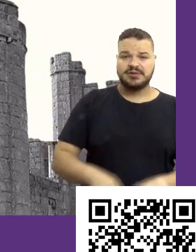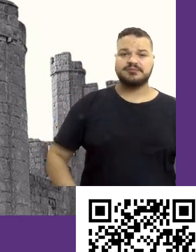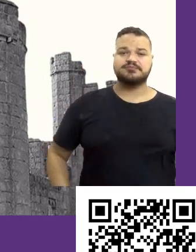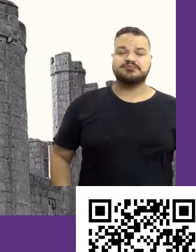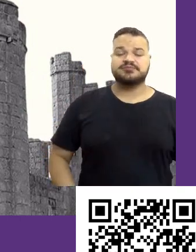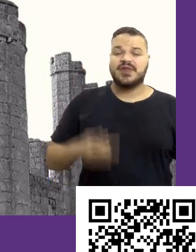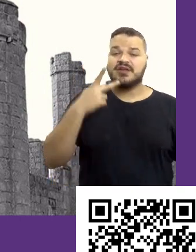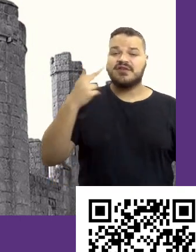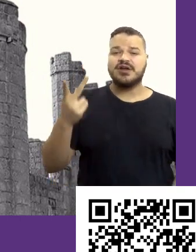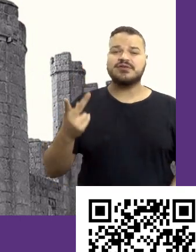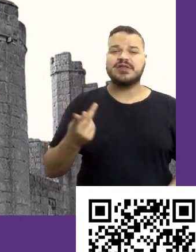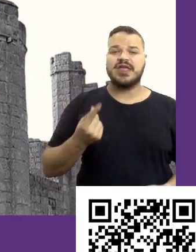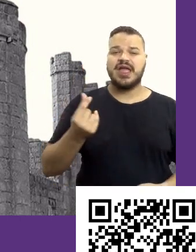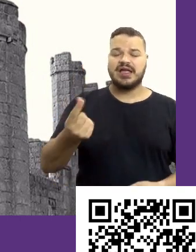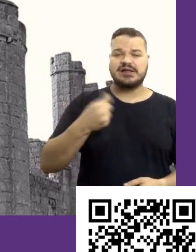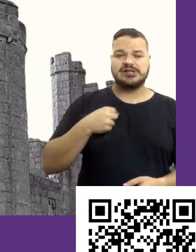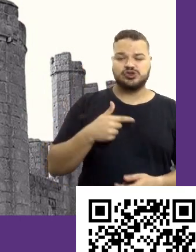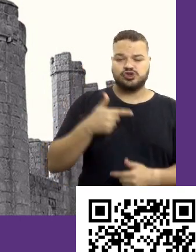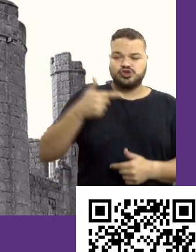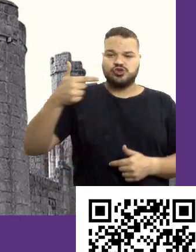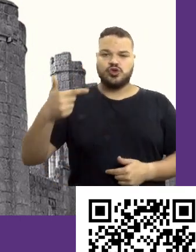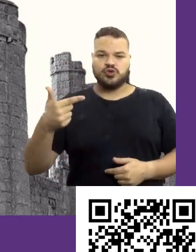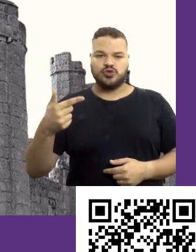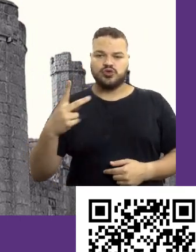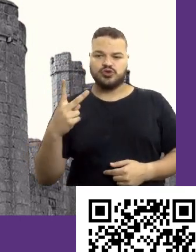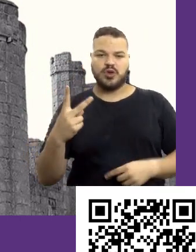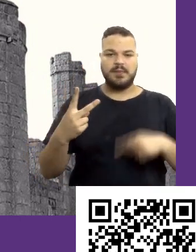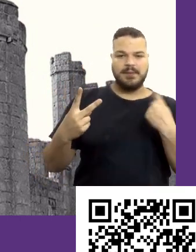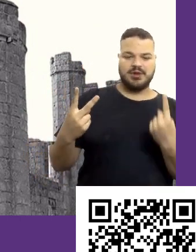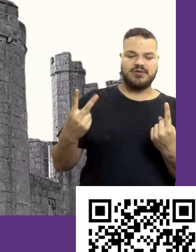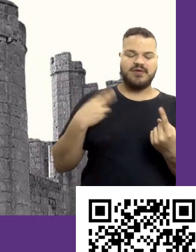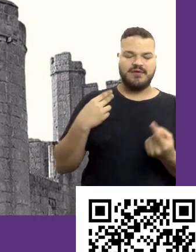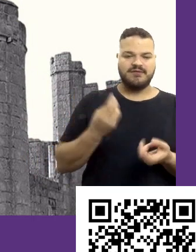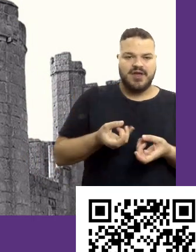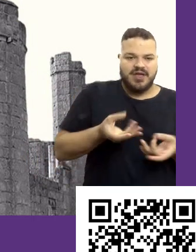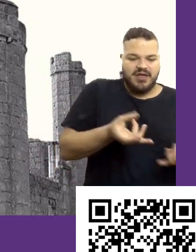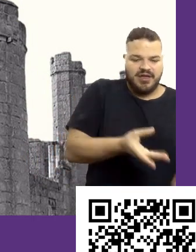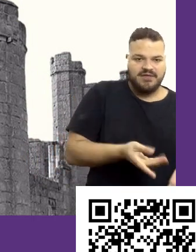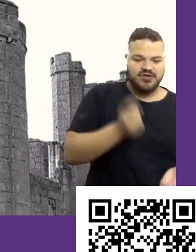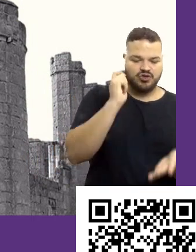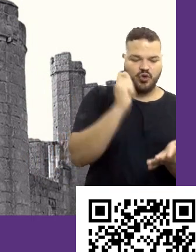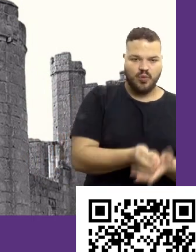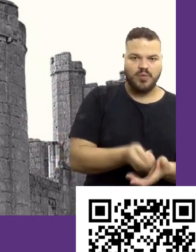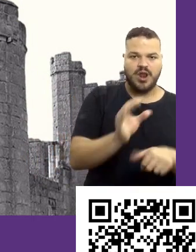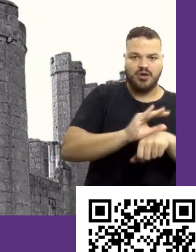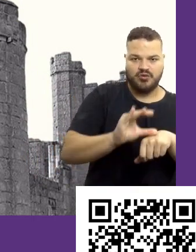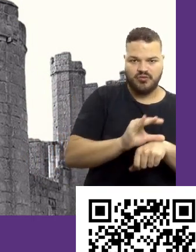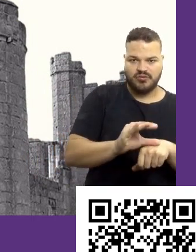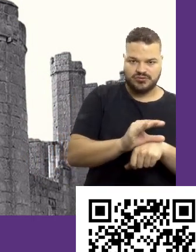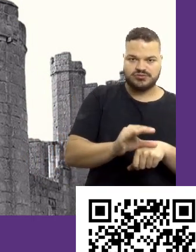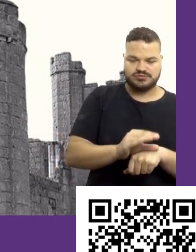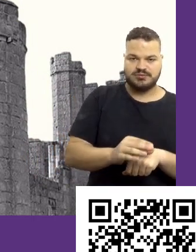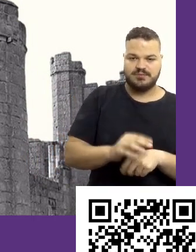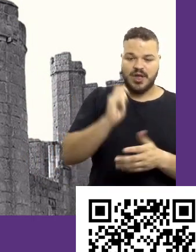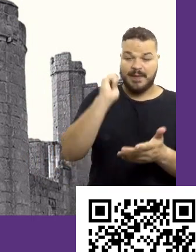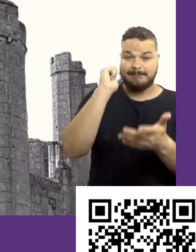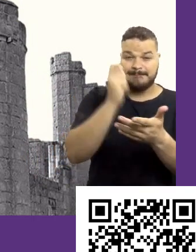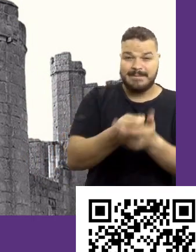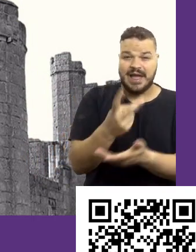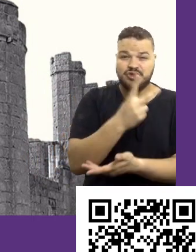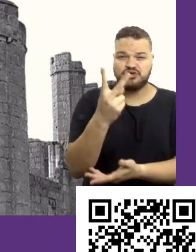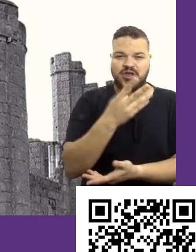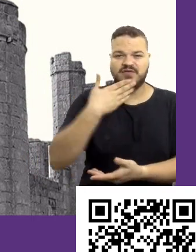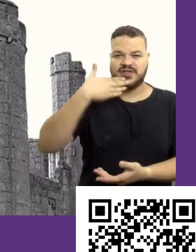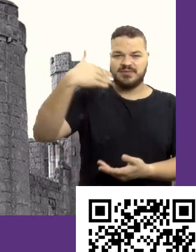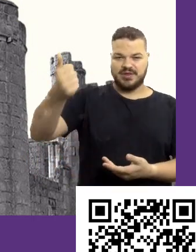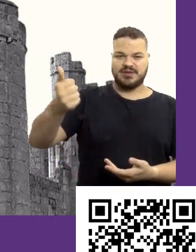falo que a conta tem que ser dois para um. Vai investir num curso? Vai investir em melhorar alguma coisa? Bota duas vezes, paga duas vezes para